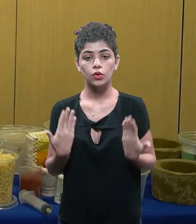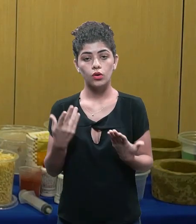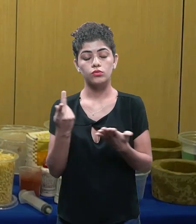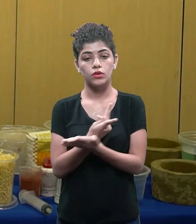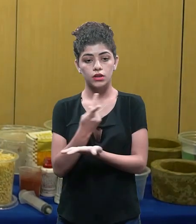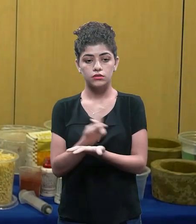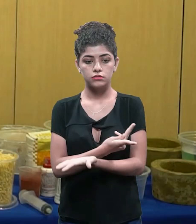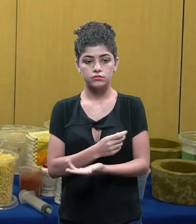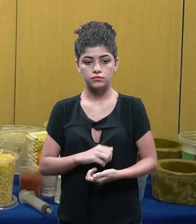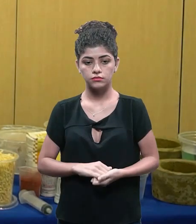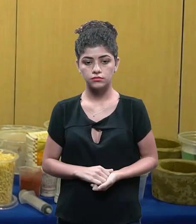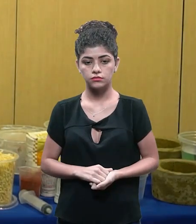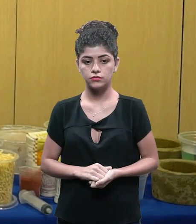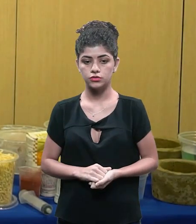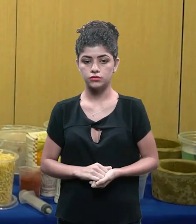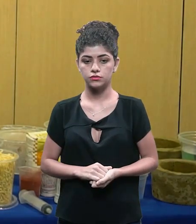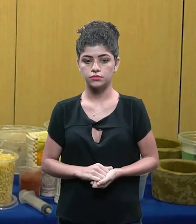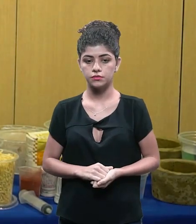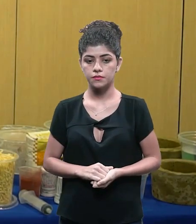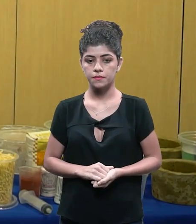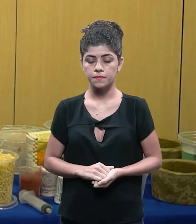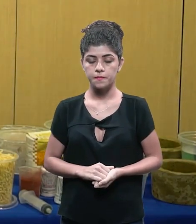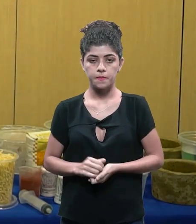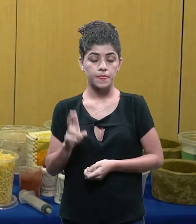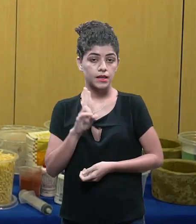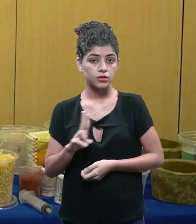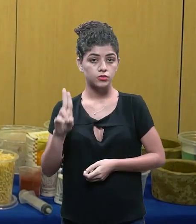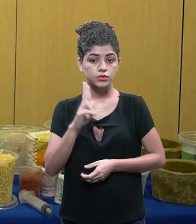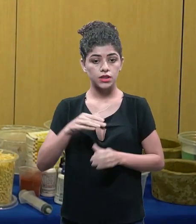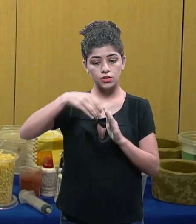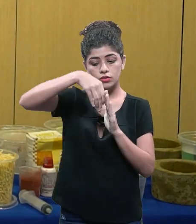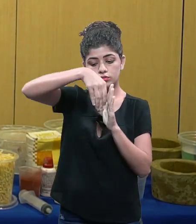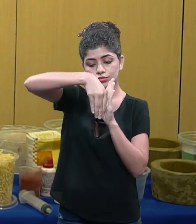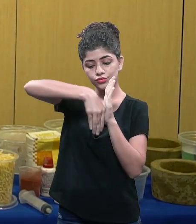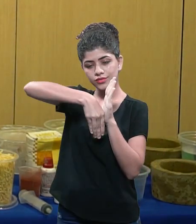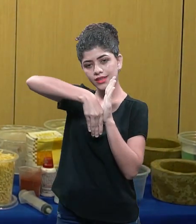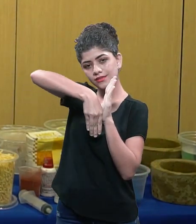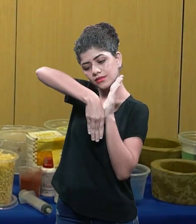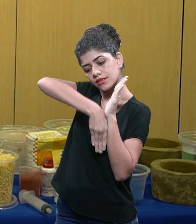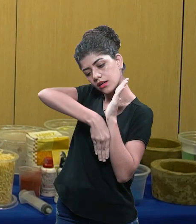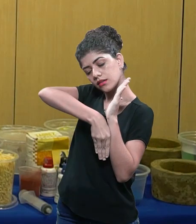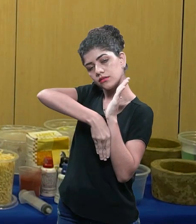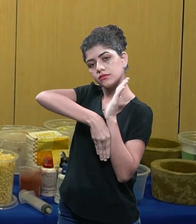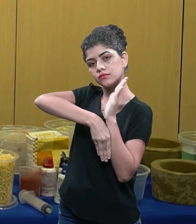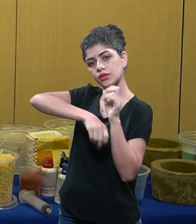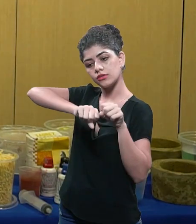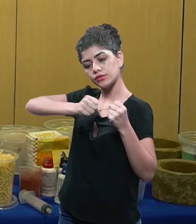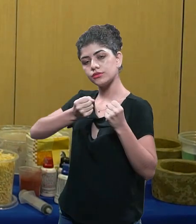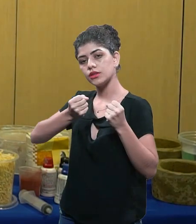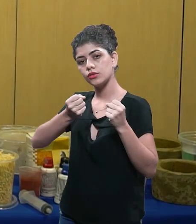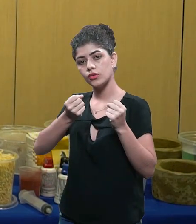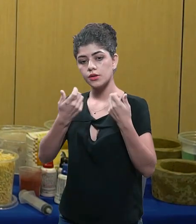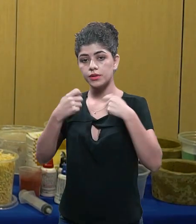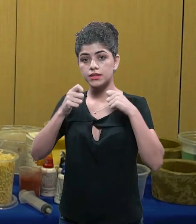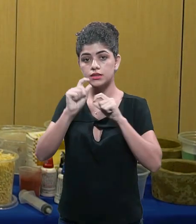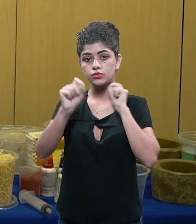foi o erro nessa moldagem aqui pessoal o que eu usei como fundo pra virar o orifício eu botei muito abaixo